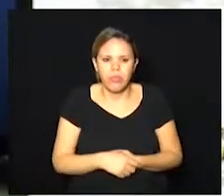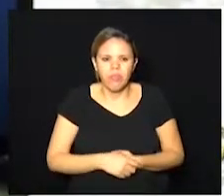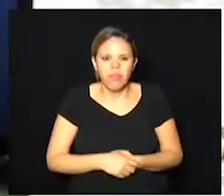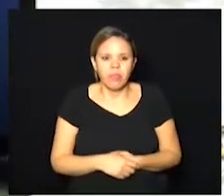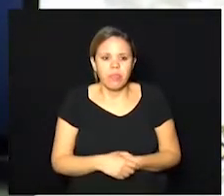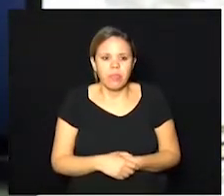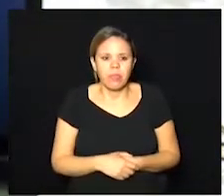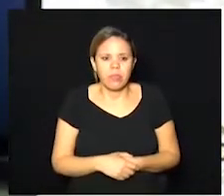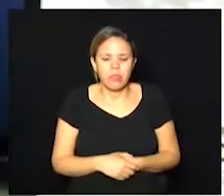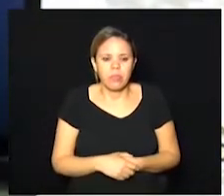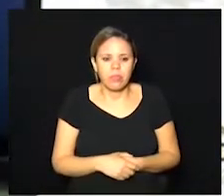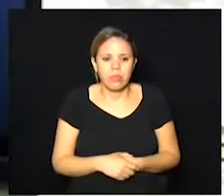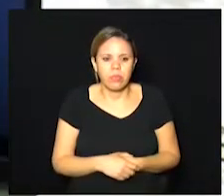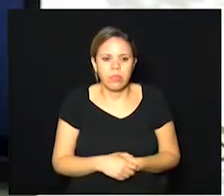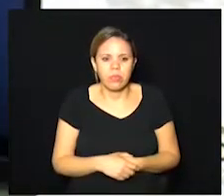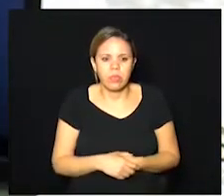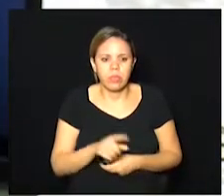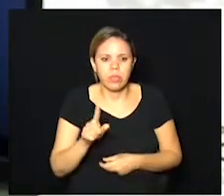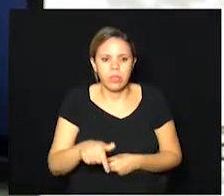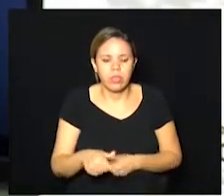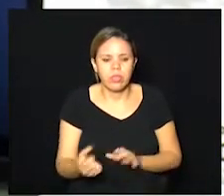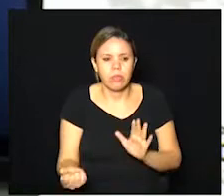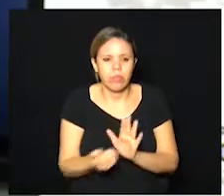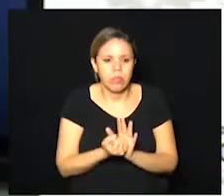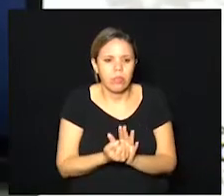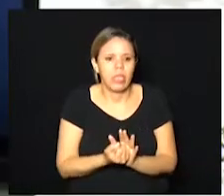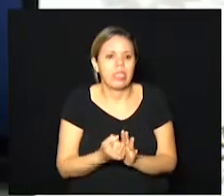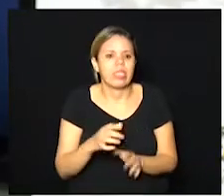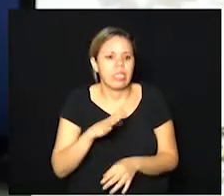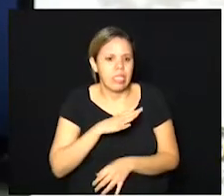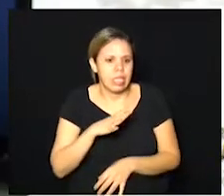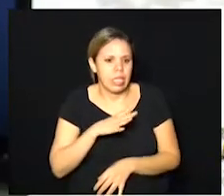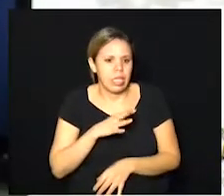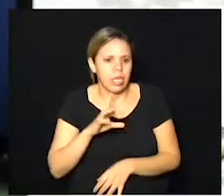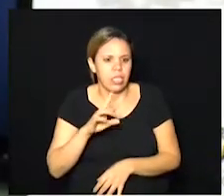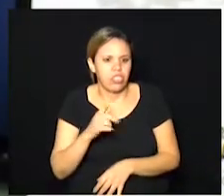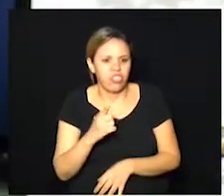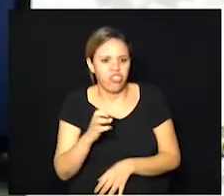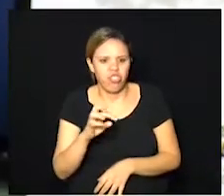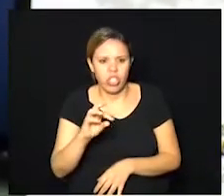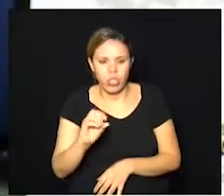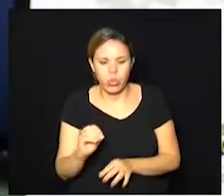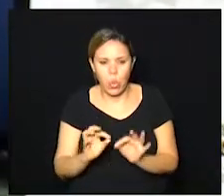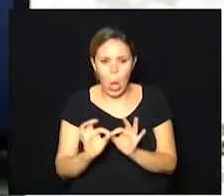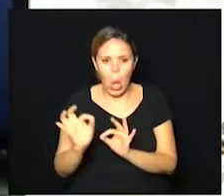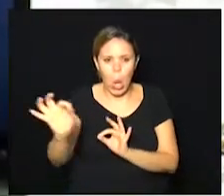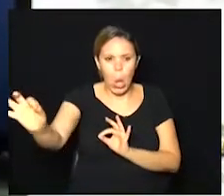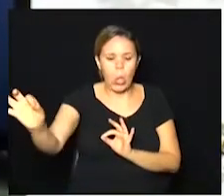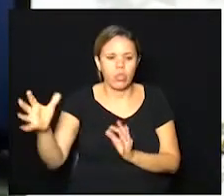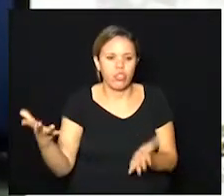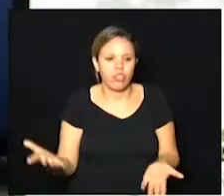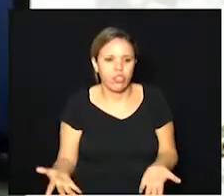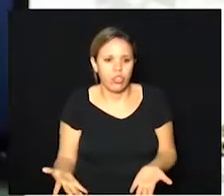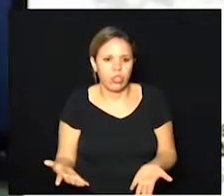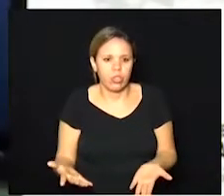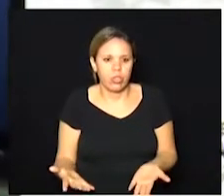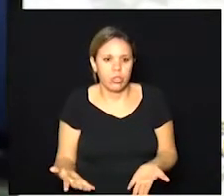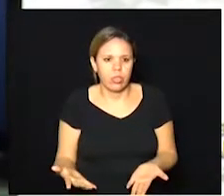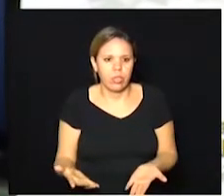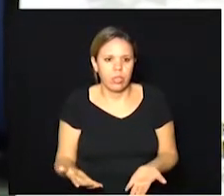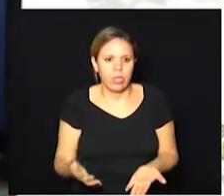aqui registro, é uma região distante do Estado, aqui pega Ilha Cumprida.